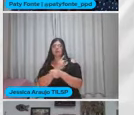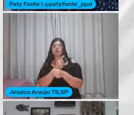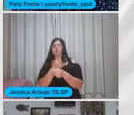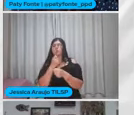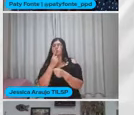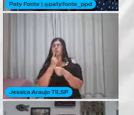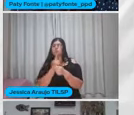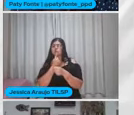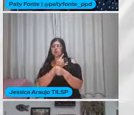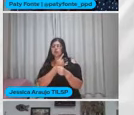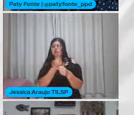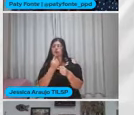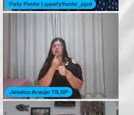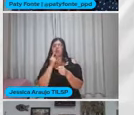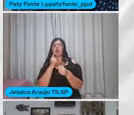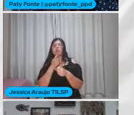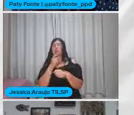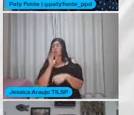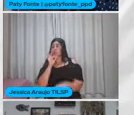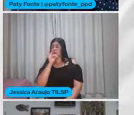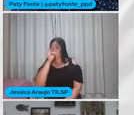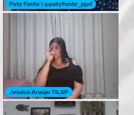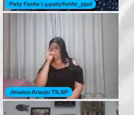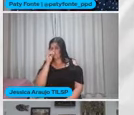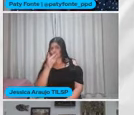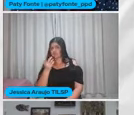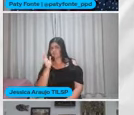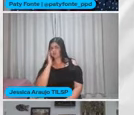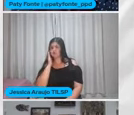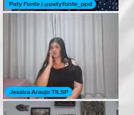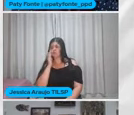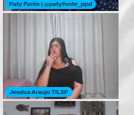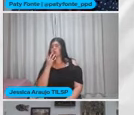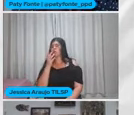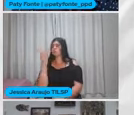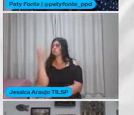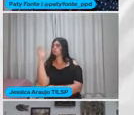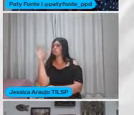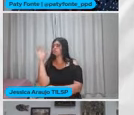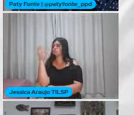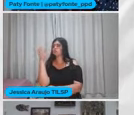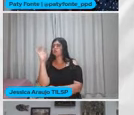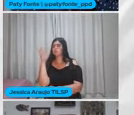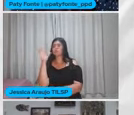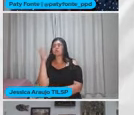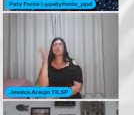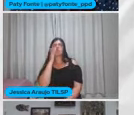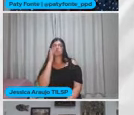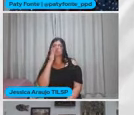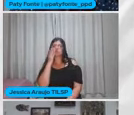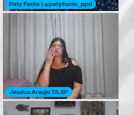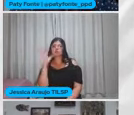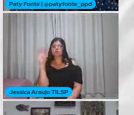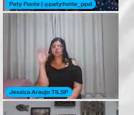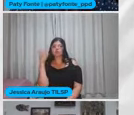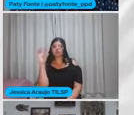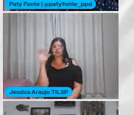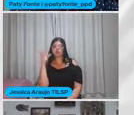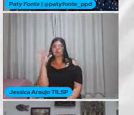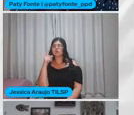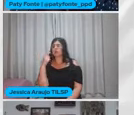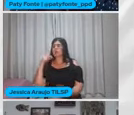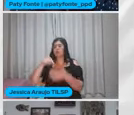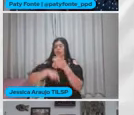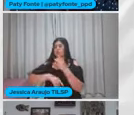que é uma florzinha Assim como acontece também Com o girassol, né? mesmo que a criança Não aprofunde isso Tão pequenas